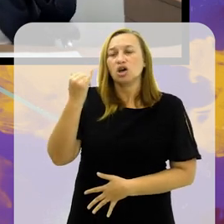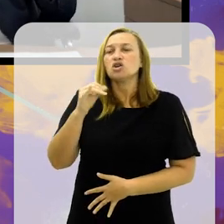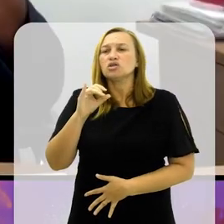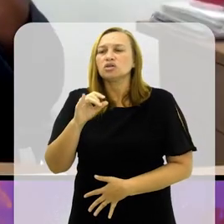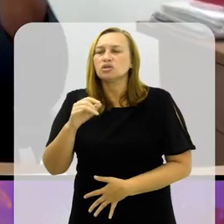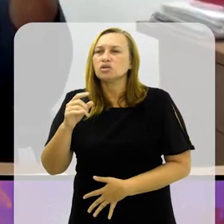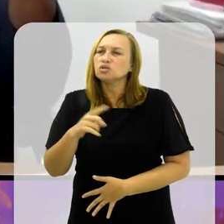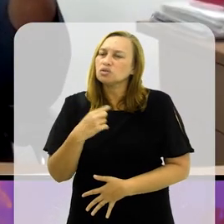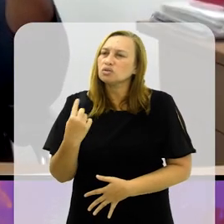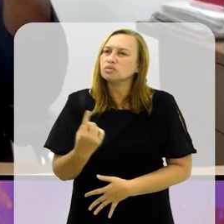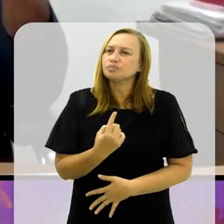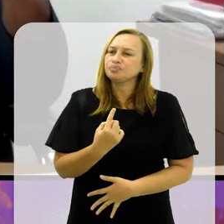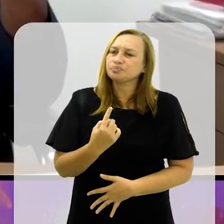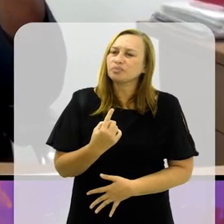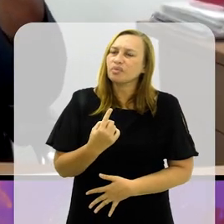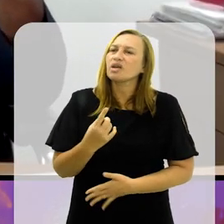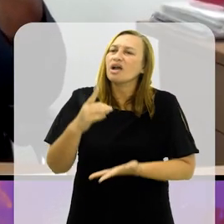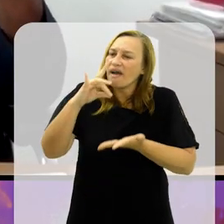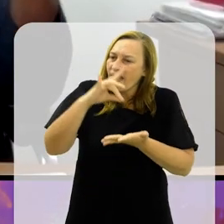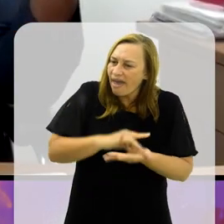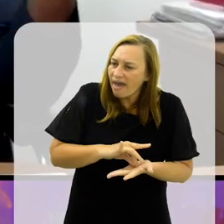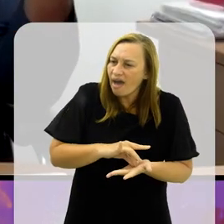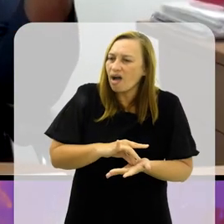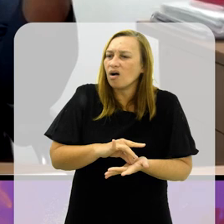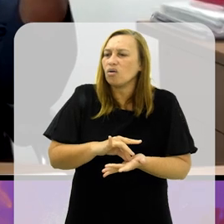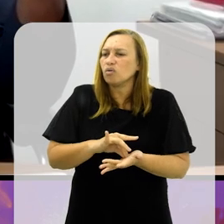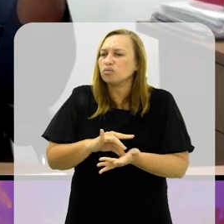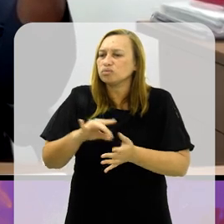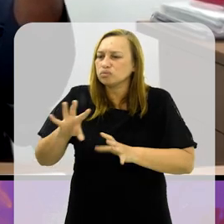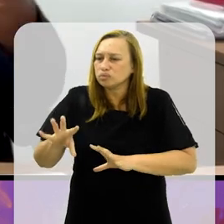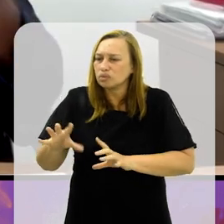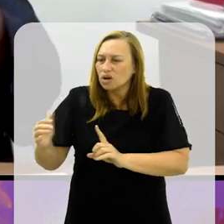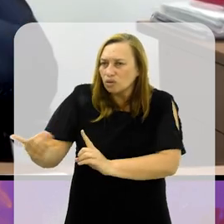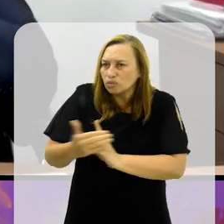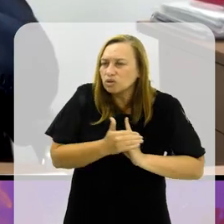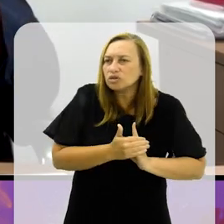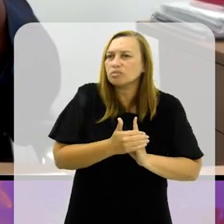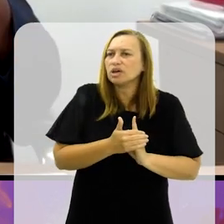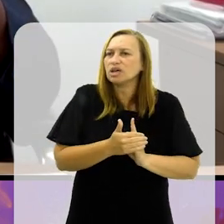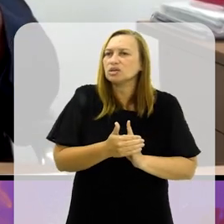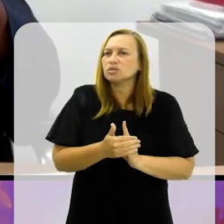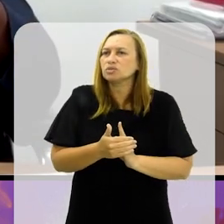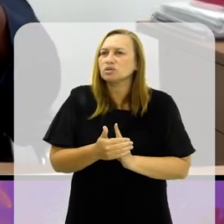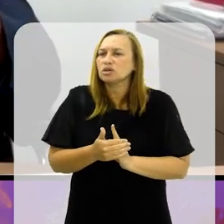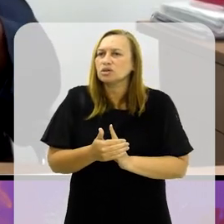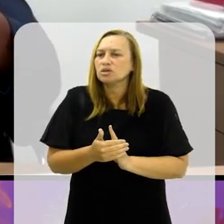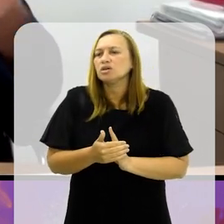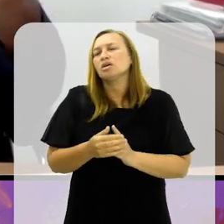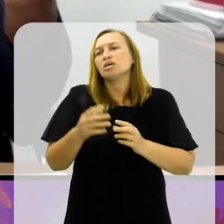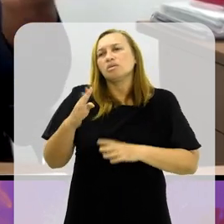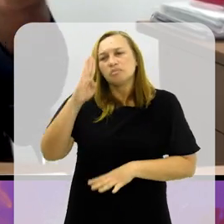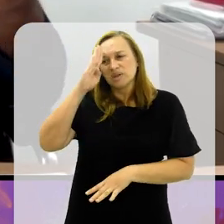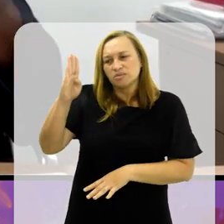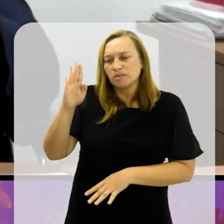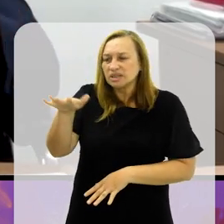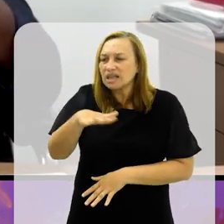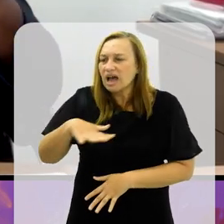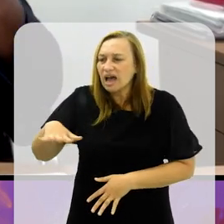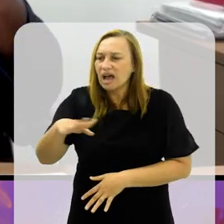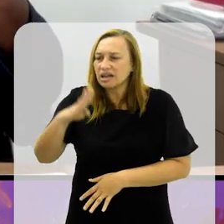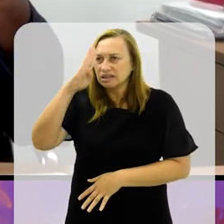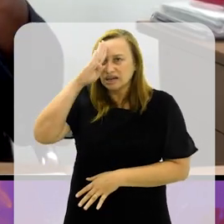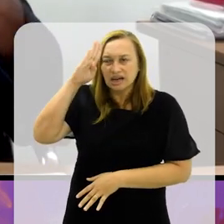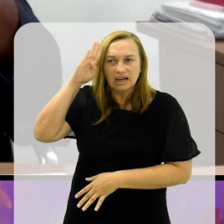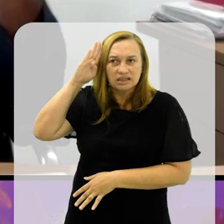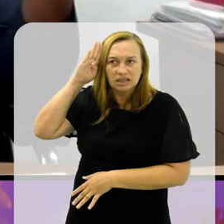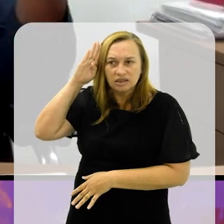E só assim que vai haver o real afeto, o real acolhimento a essas causas, somente no meio acadêmico, que é um